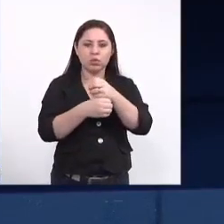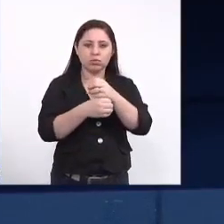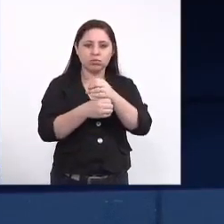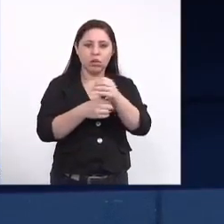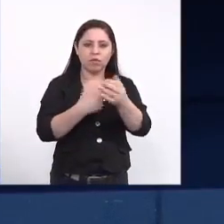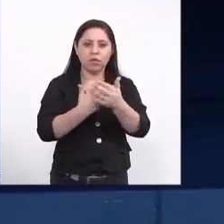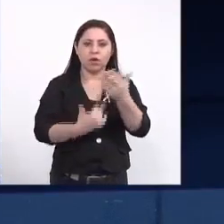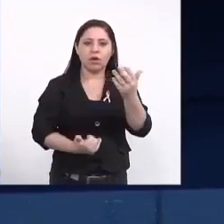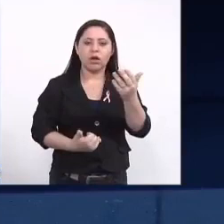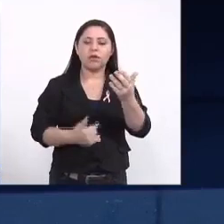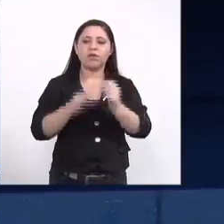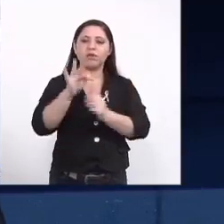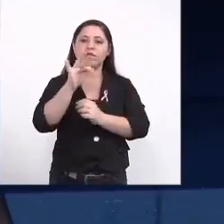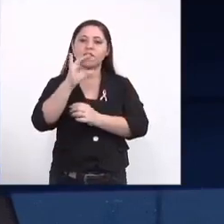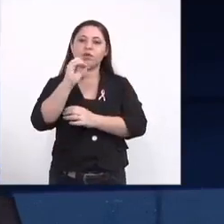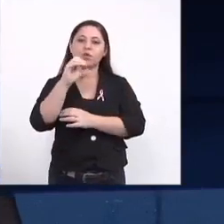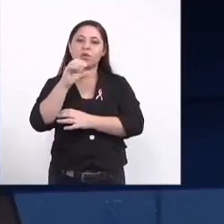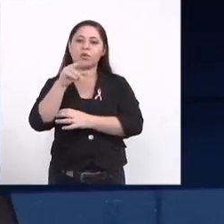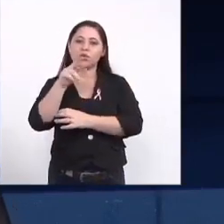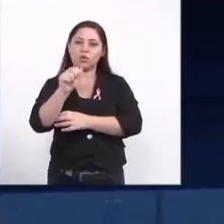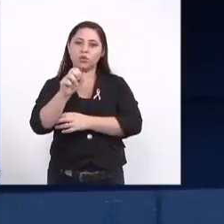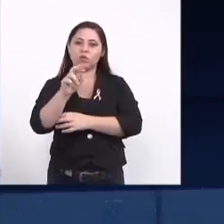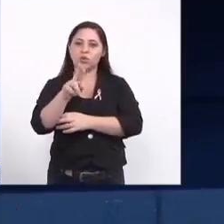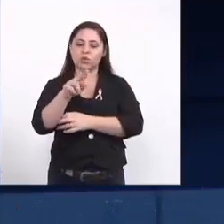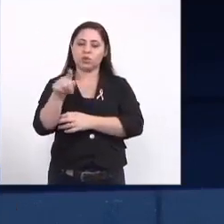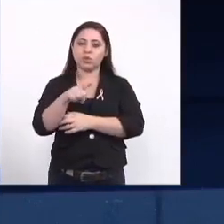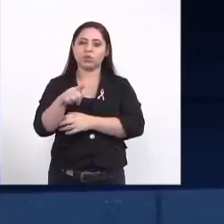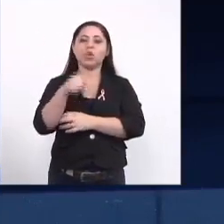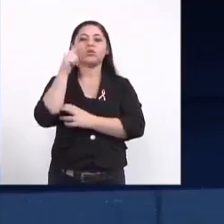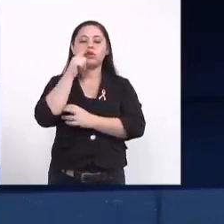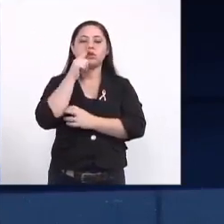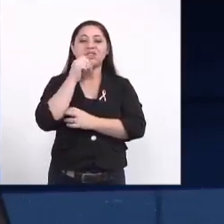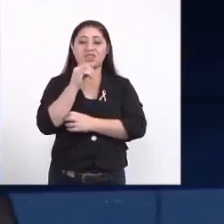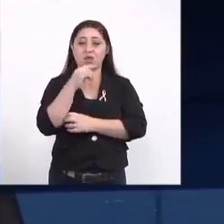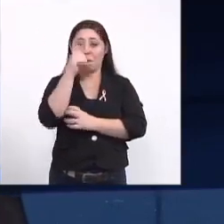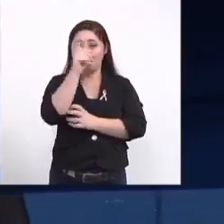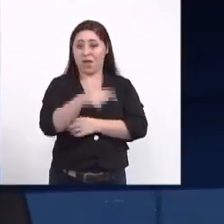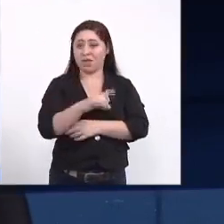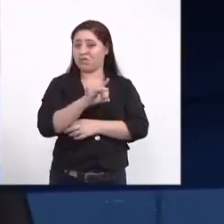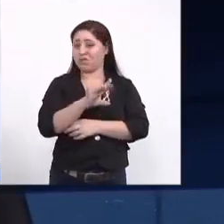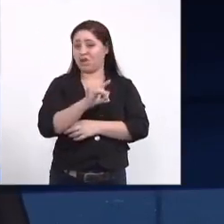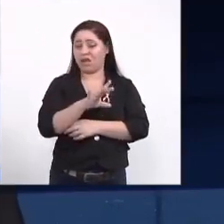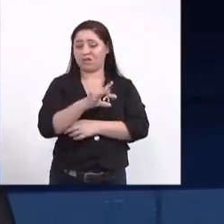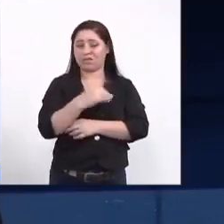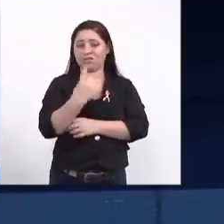parceria com a Fiocruz porque se fossem só nós é que não teremos condições de fazer